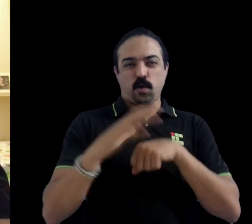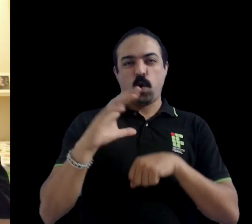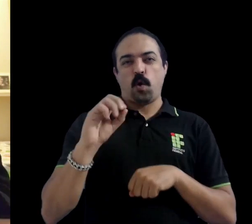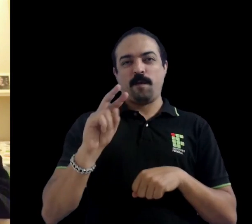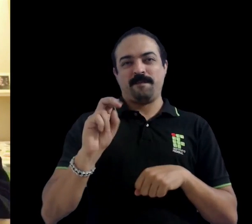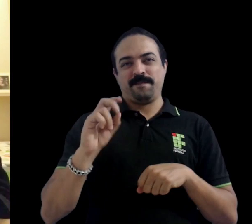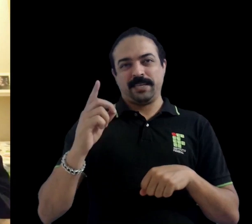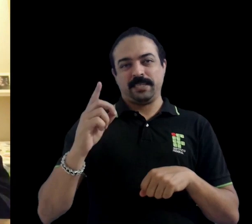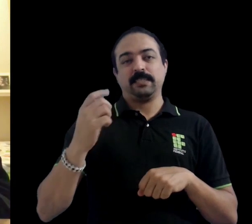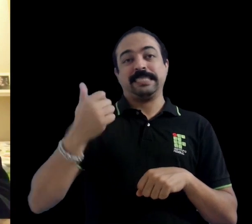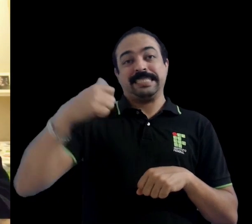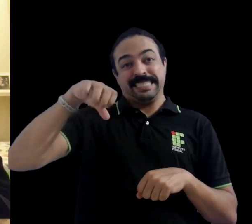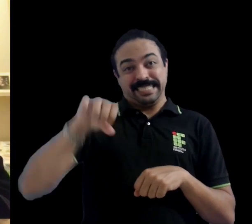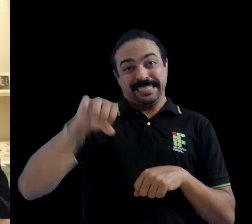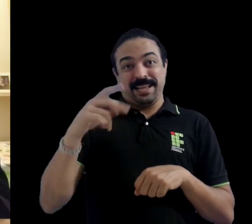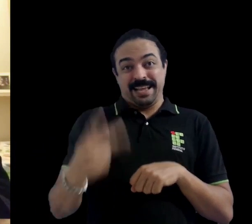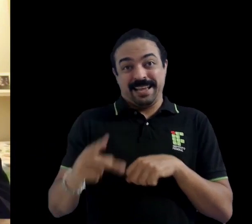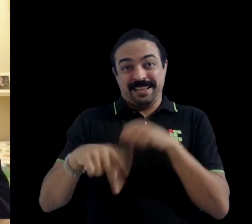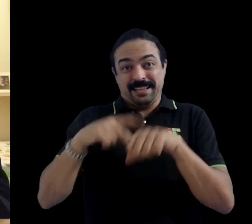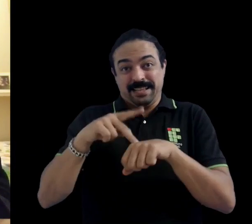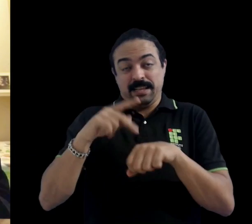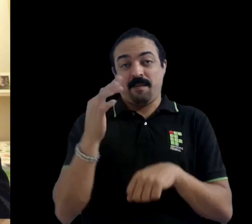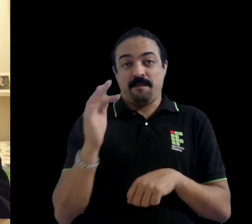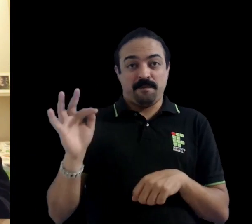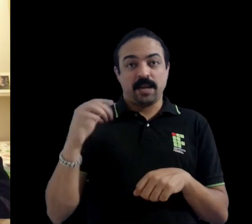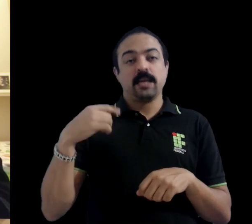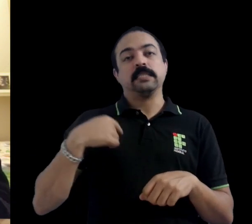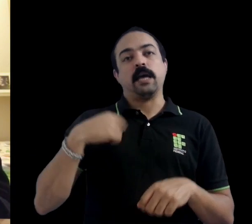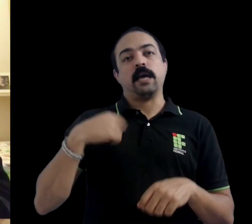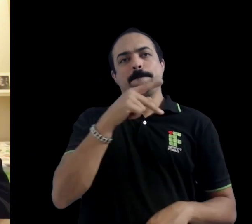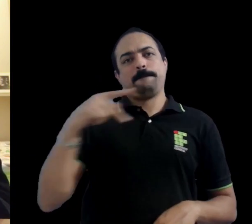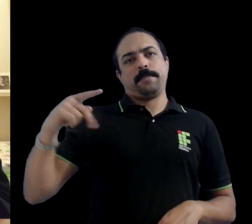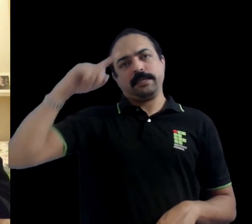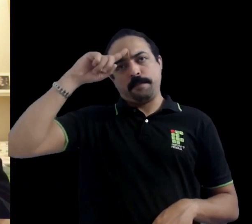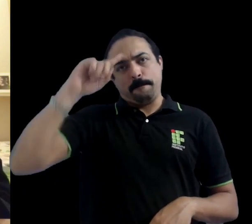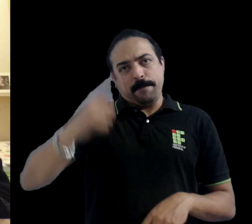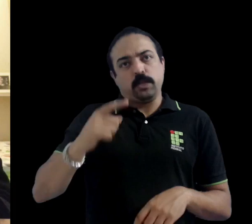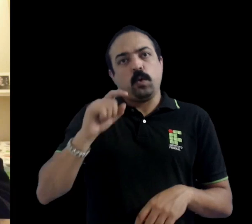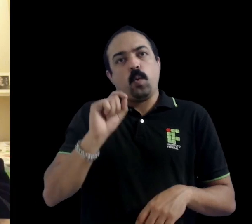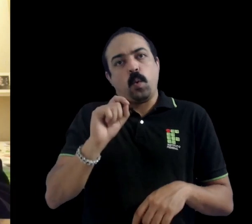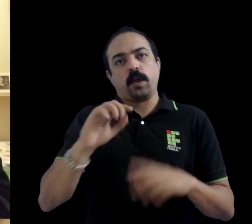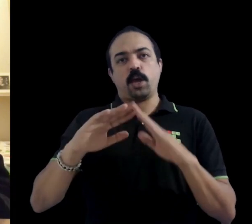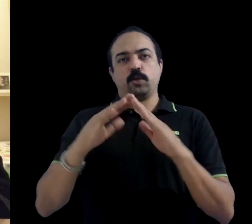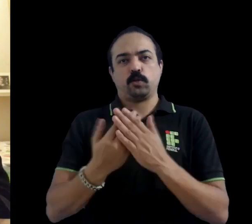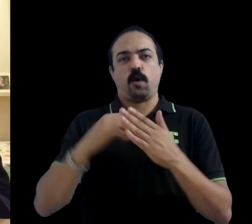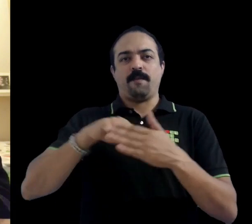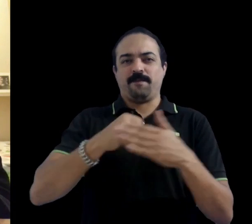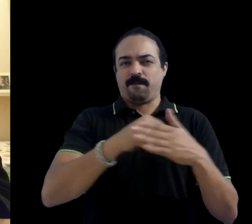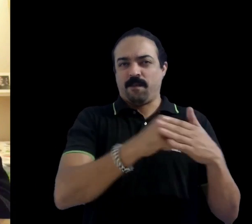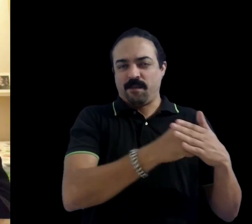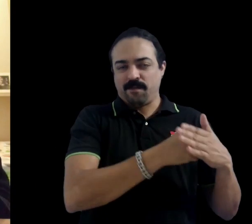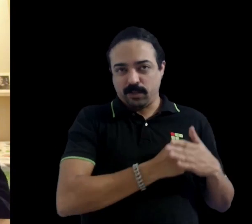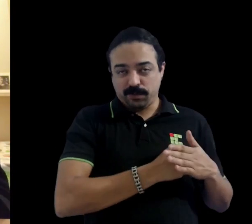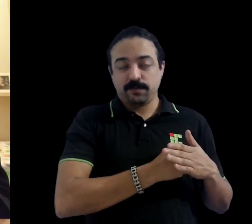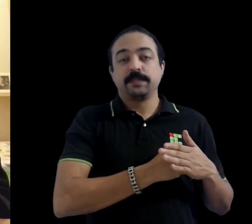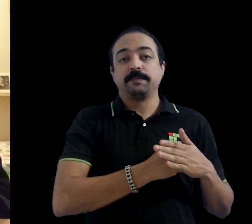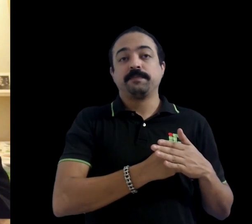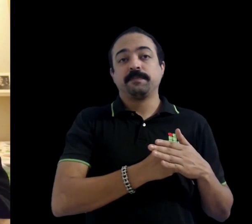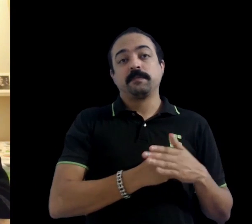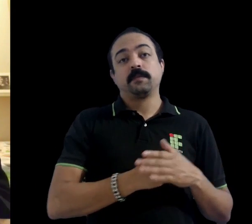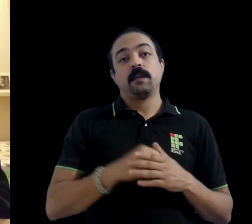começou aqui na França e o presidente anunciou a fermeture desecoli, que é o fechamento das escolas,